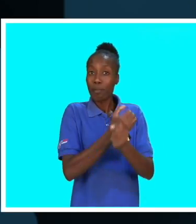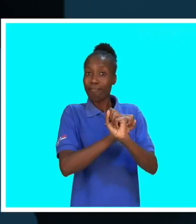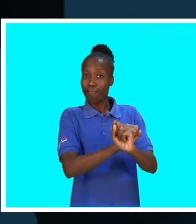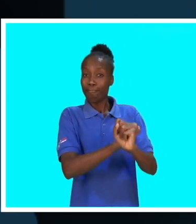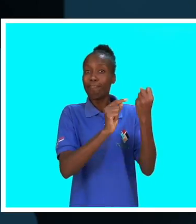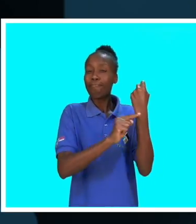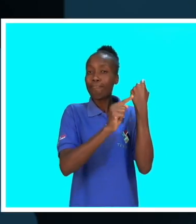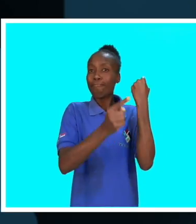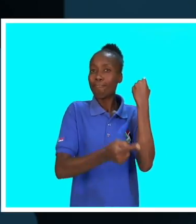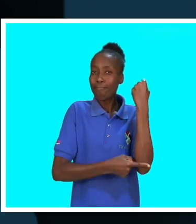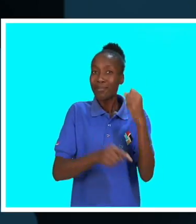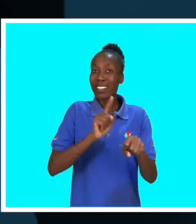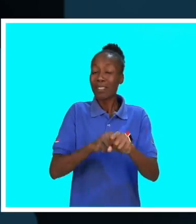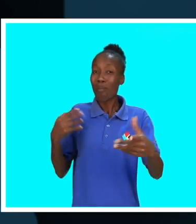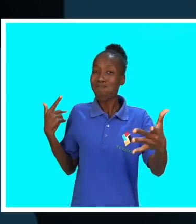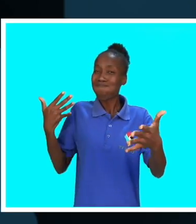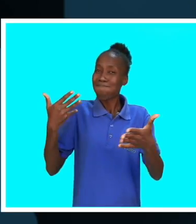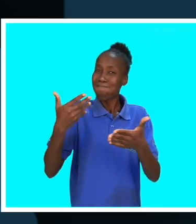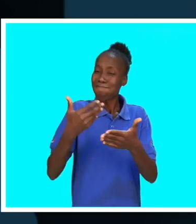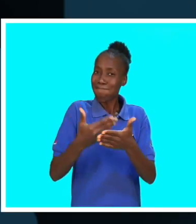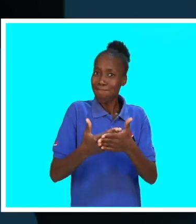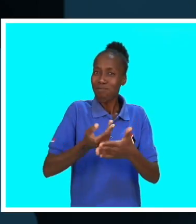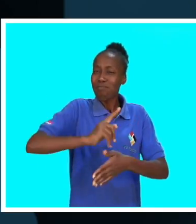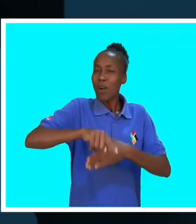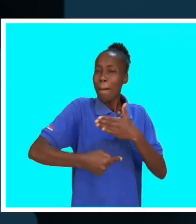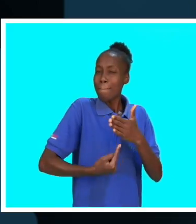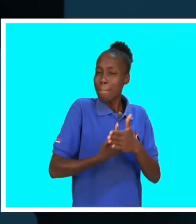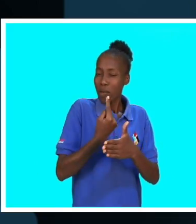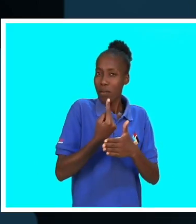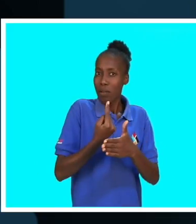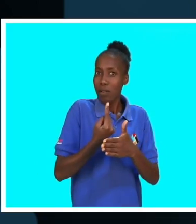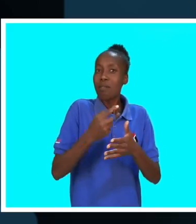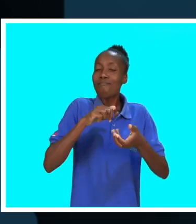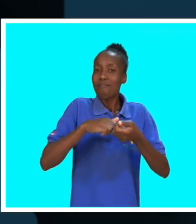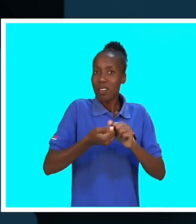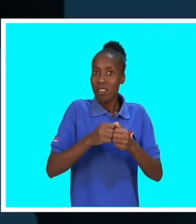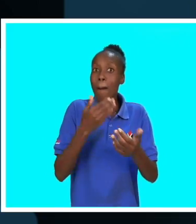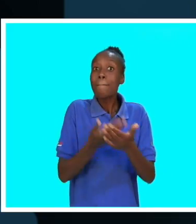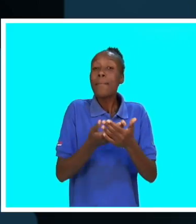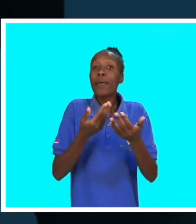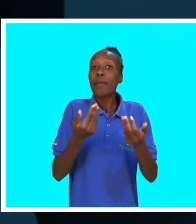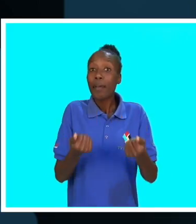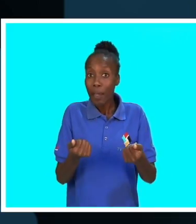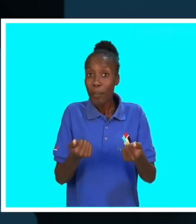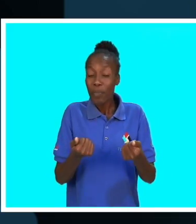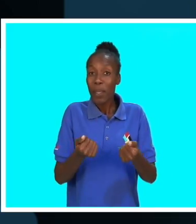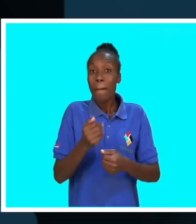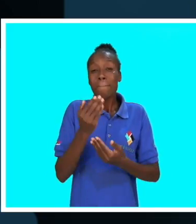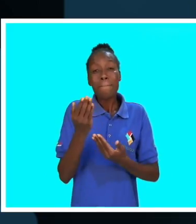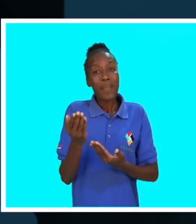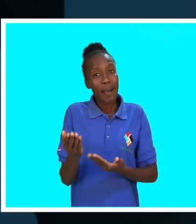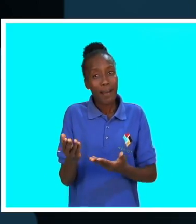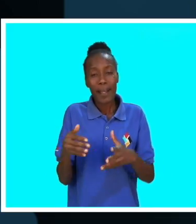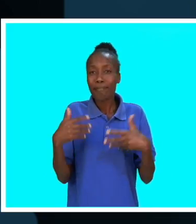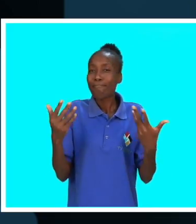prolongado, deposita um fator de risco, sobretudo para a